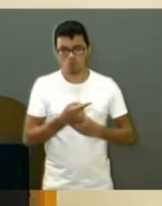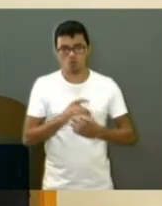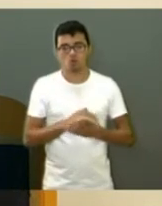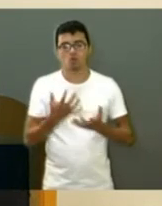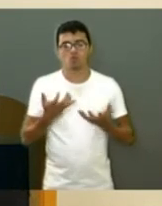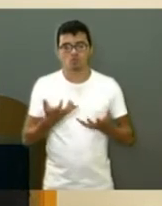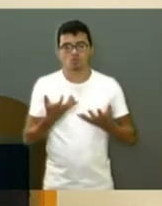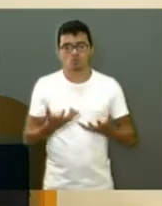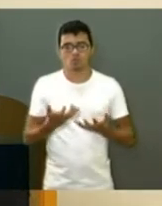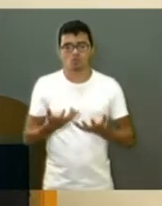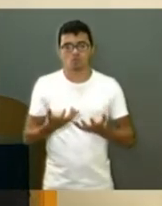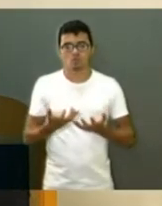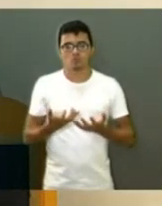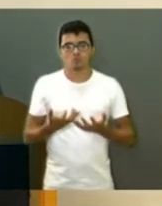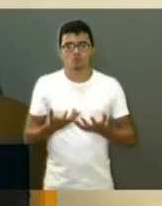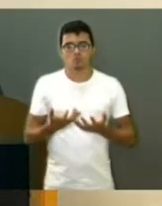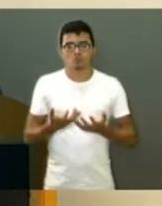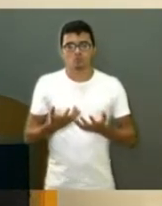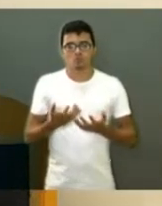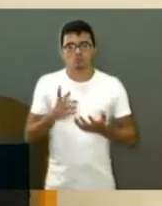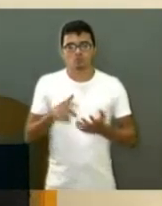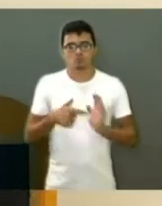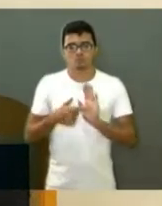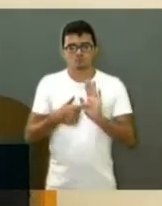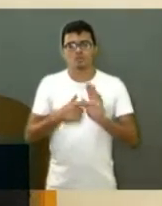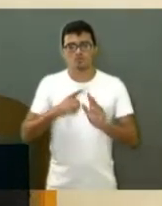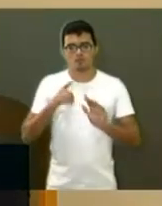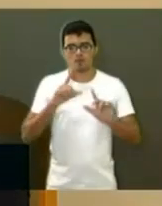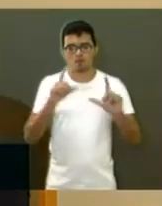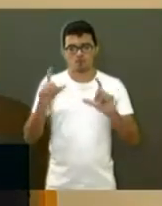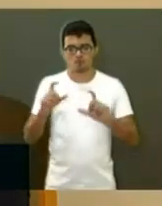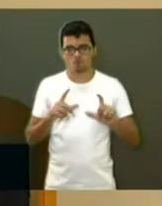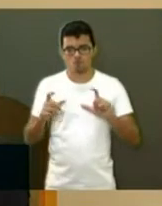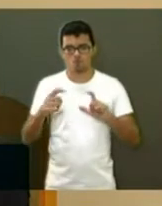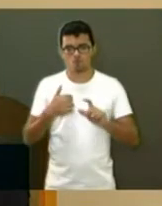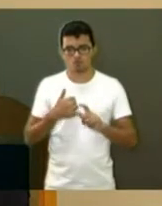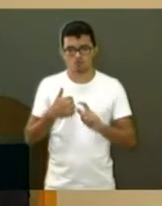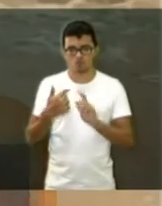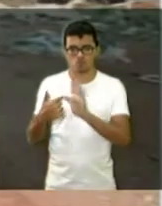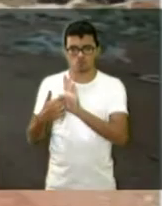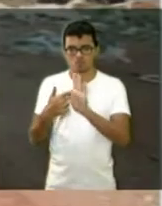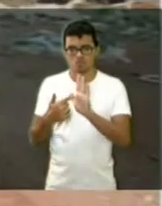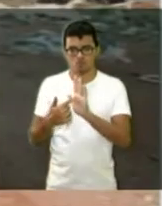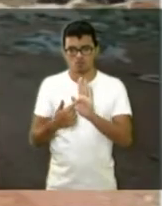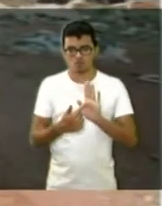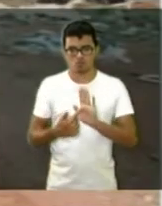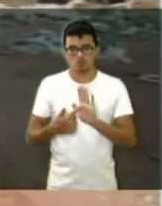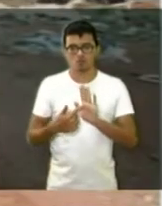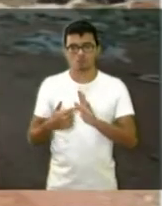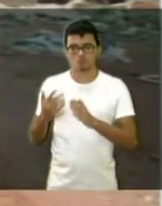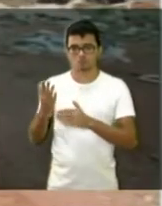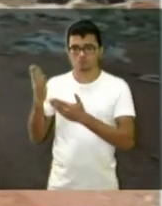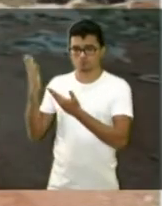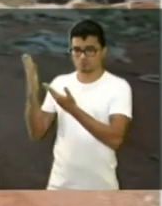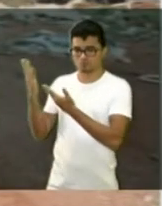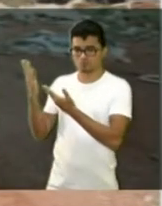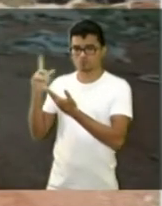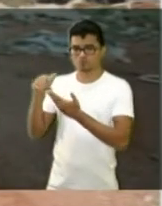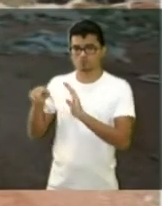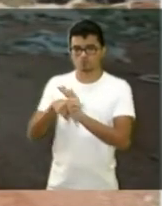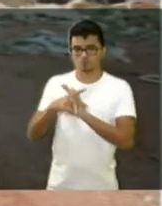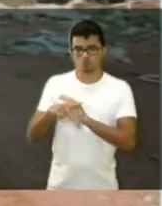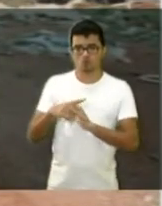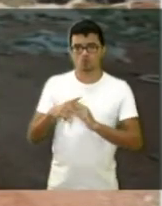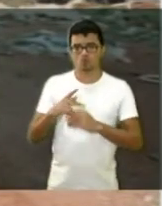aqui, tem algumas fotos que eu tirei para mostrar para vocês. Isso já vem do governo anterior,